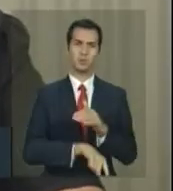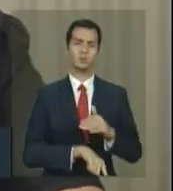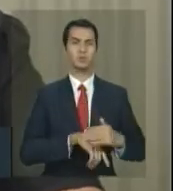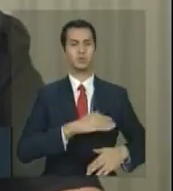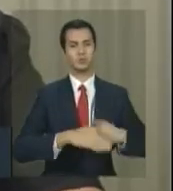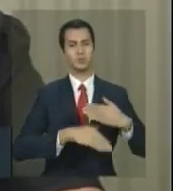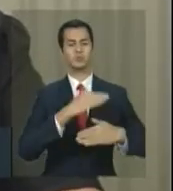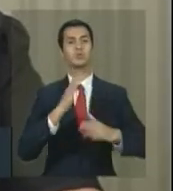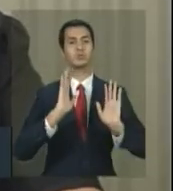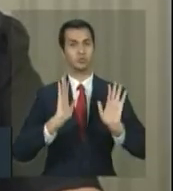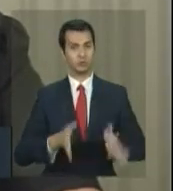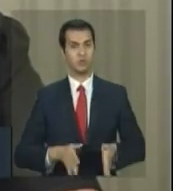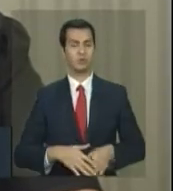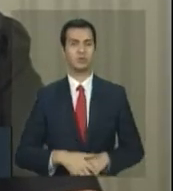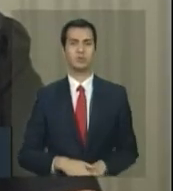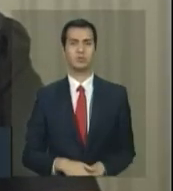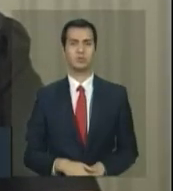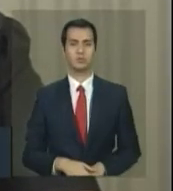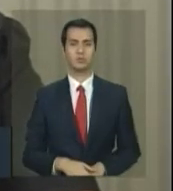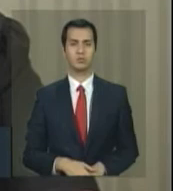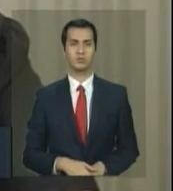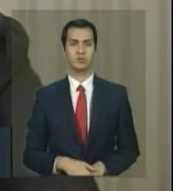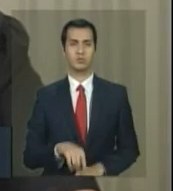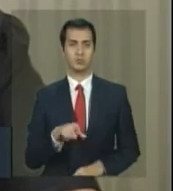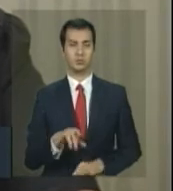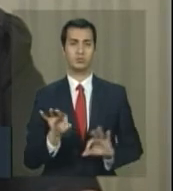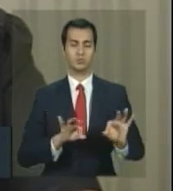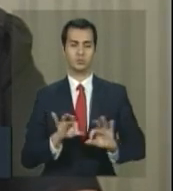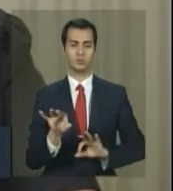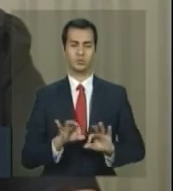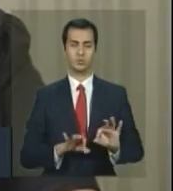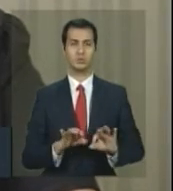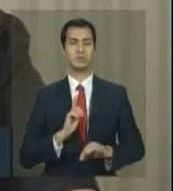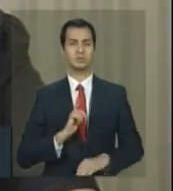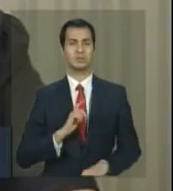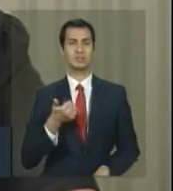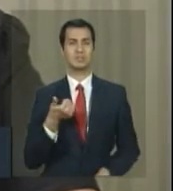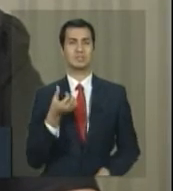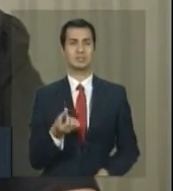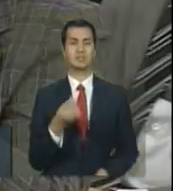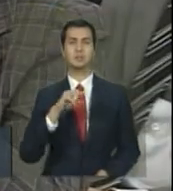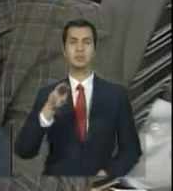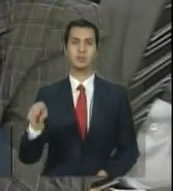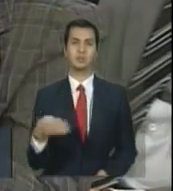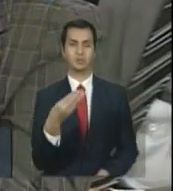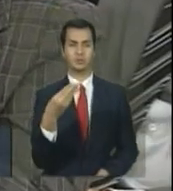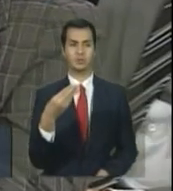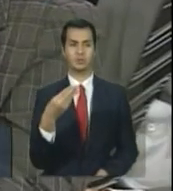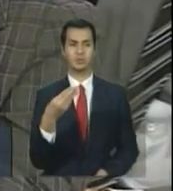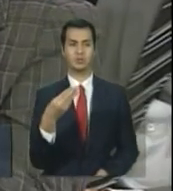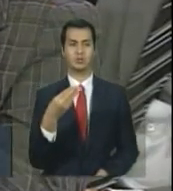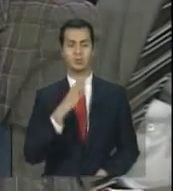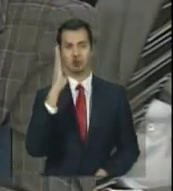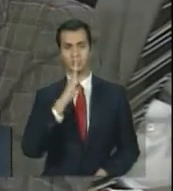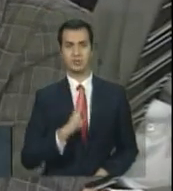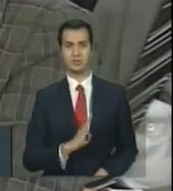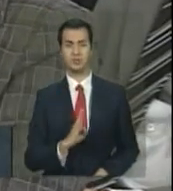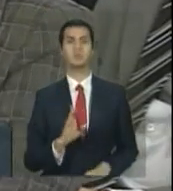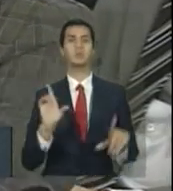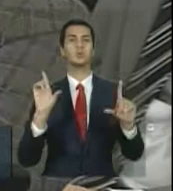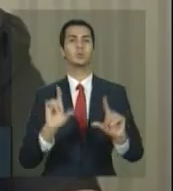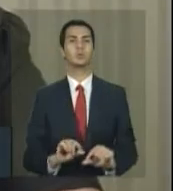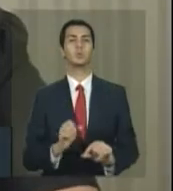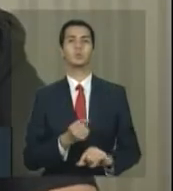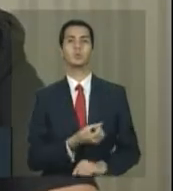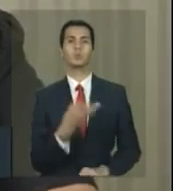programas que já foram assinados? Dos 16 milhões, o Brasil reduziu esse número em quanto?